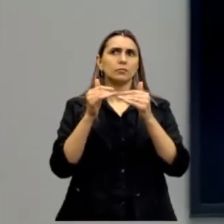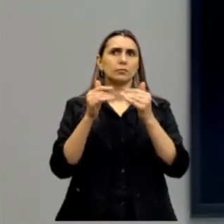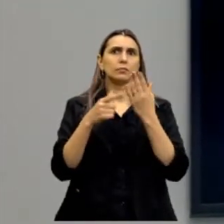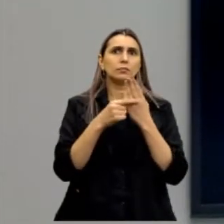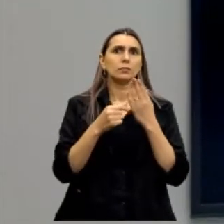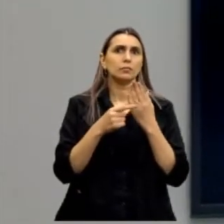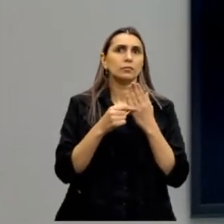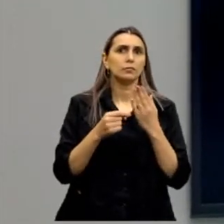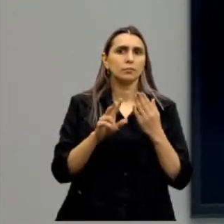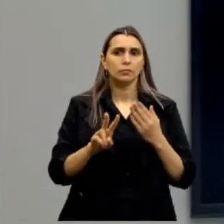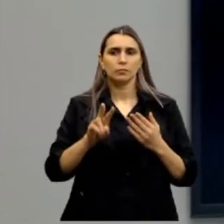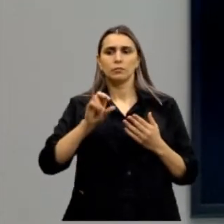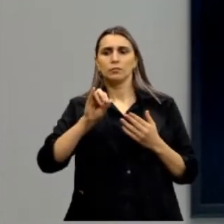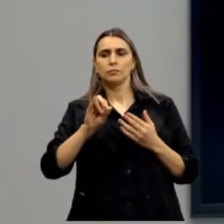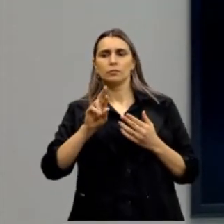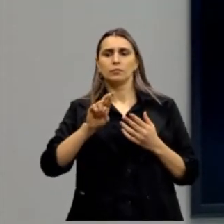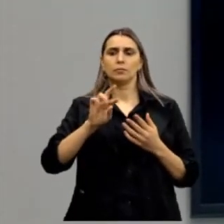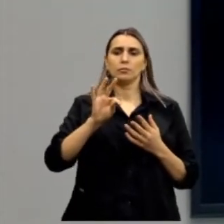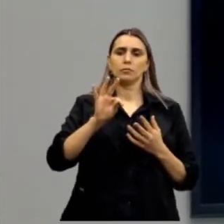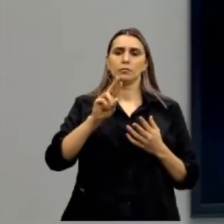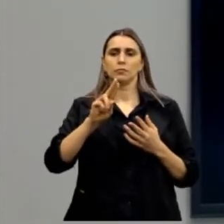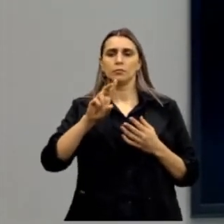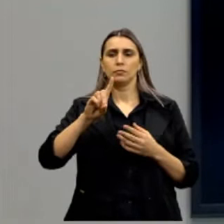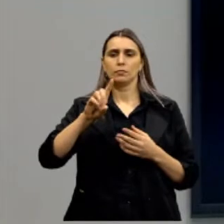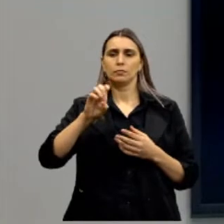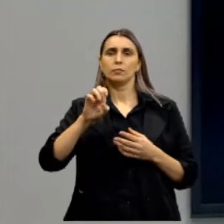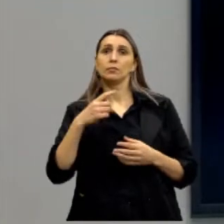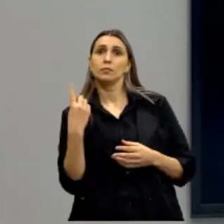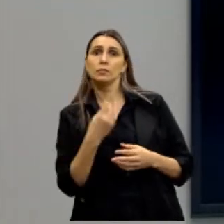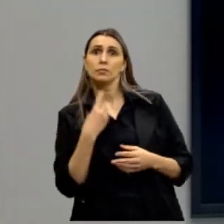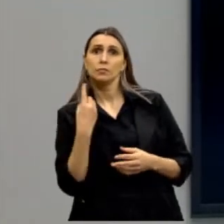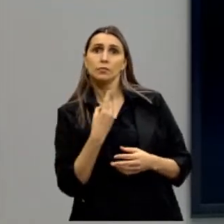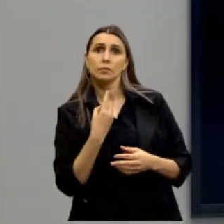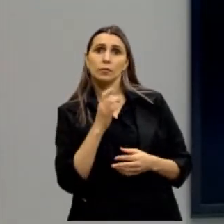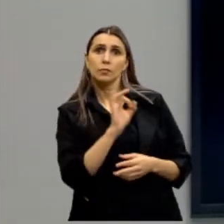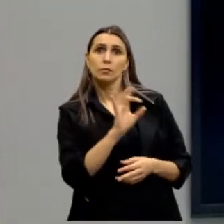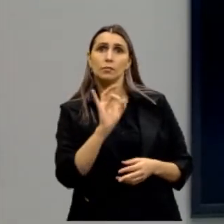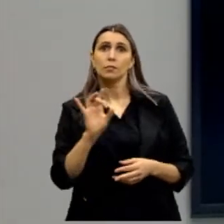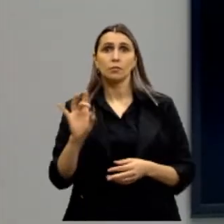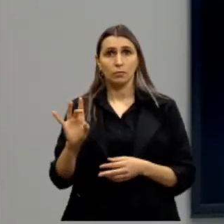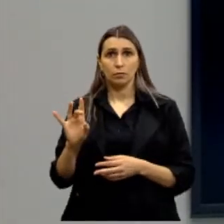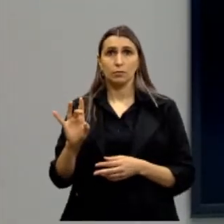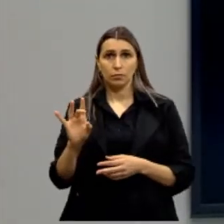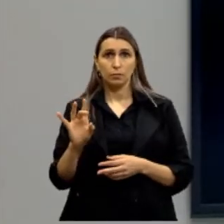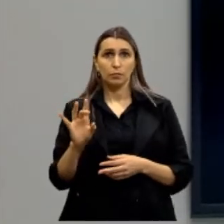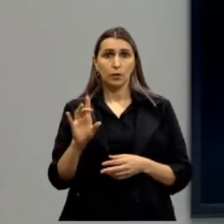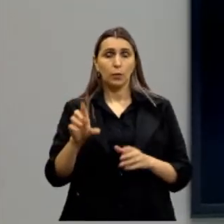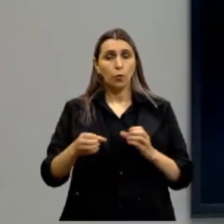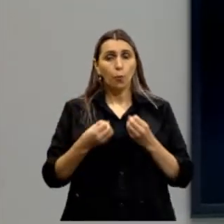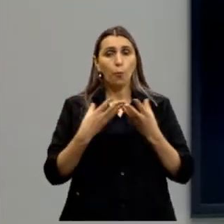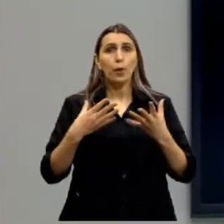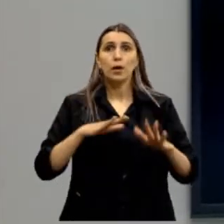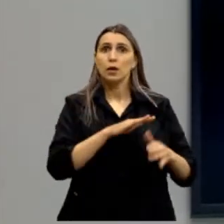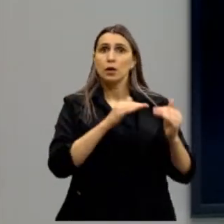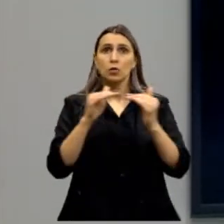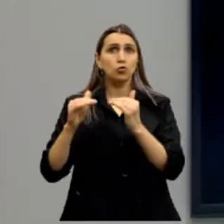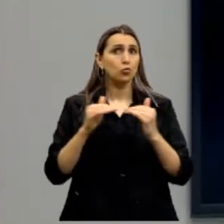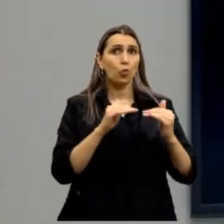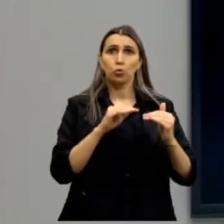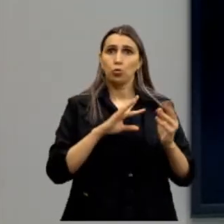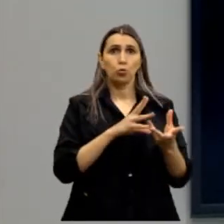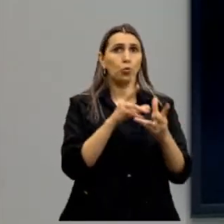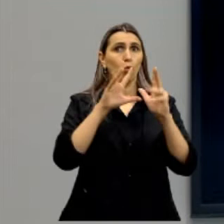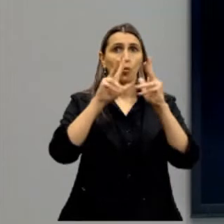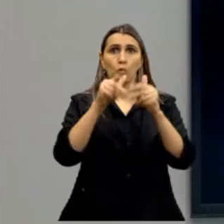individuais em favor do bem comum. virtudes individuais em favor do bem comum, ou seja,